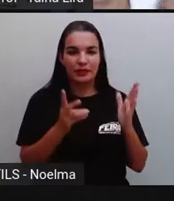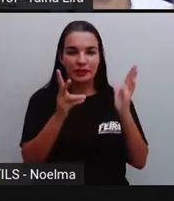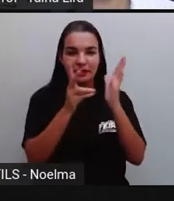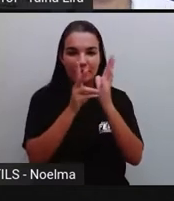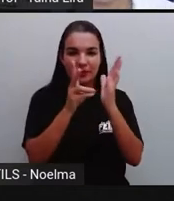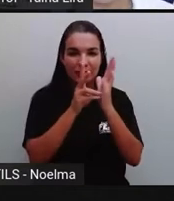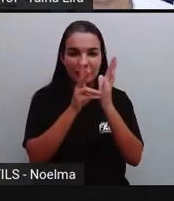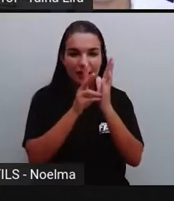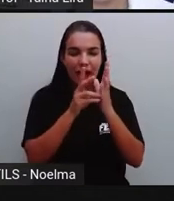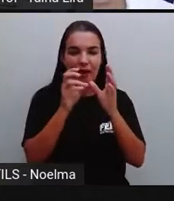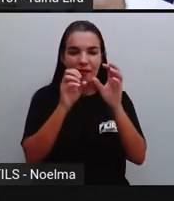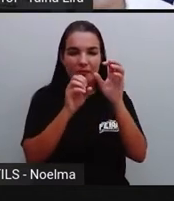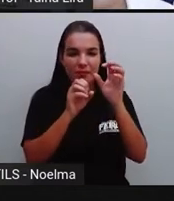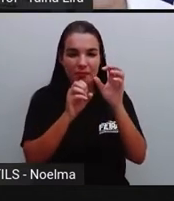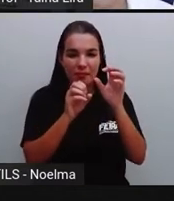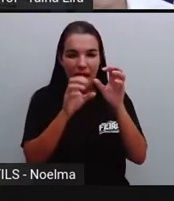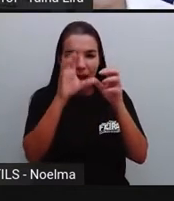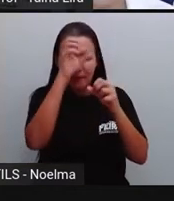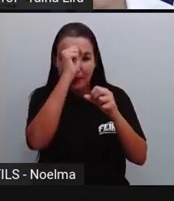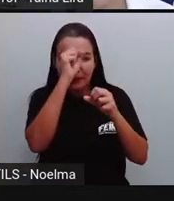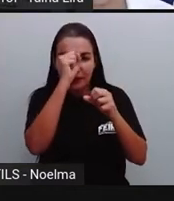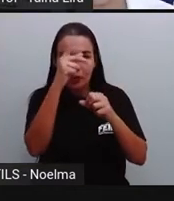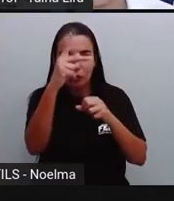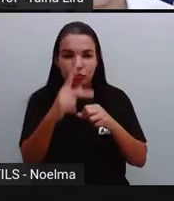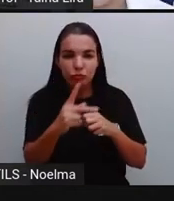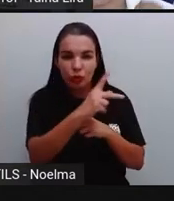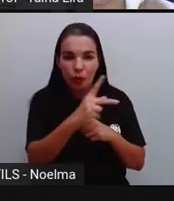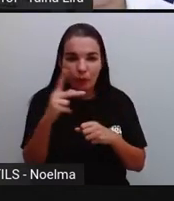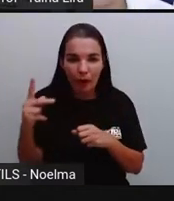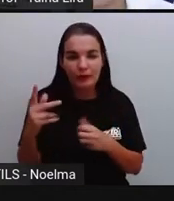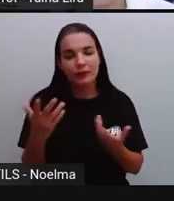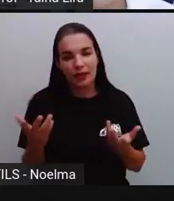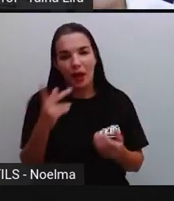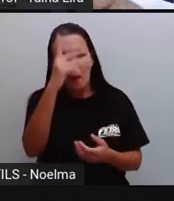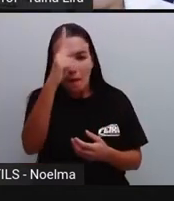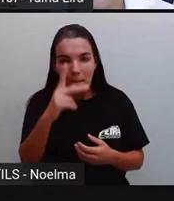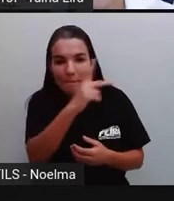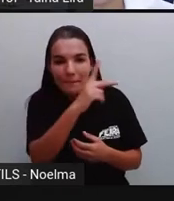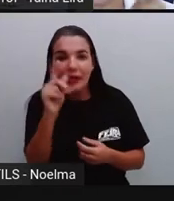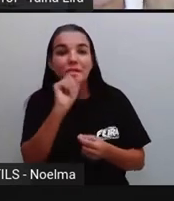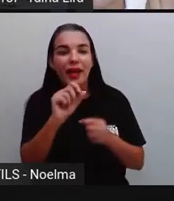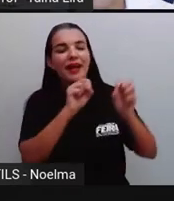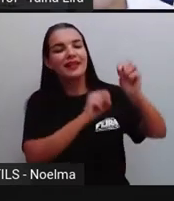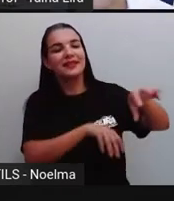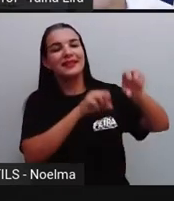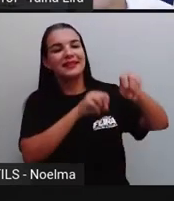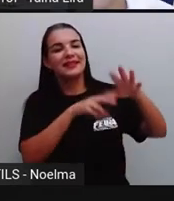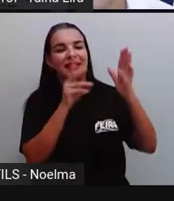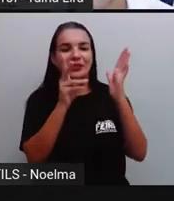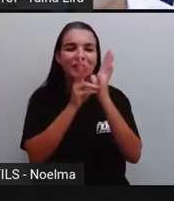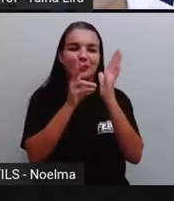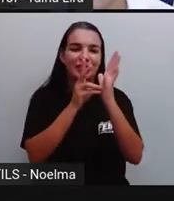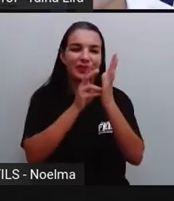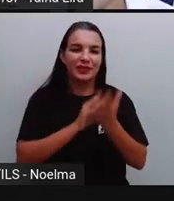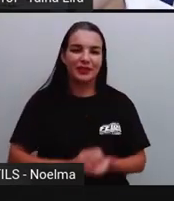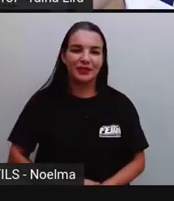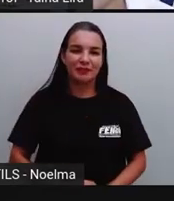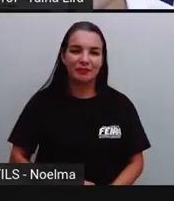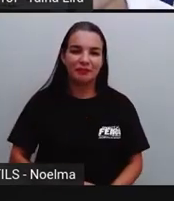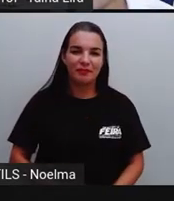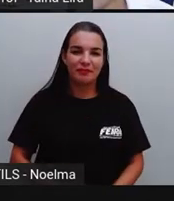ensinando aí os indígenas naquela época, né, alfabetizando os indígenas para depois catequizar, tá bom?